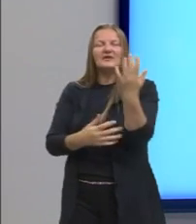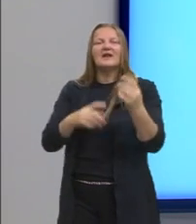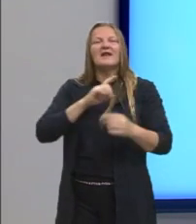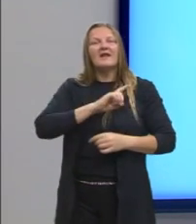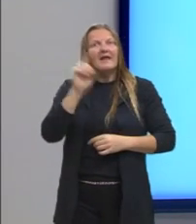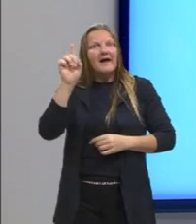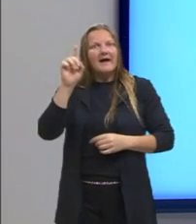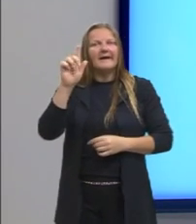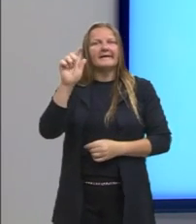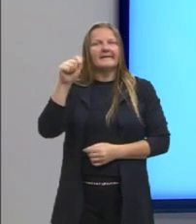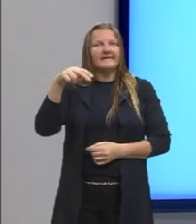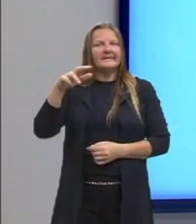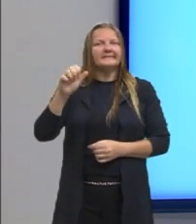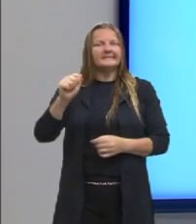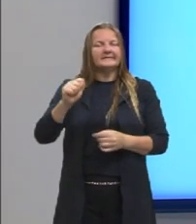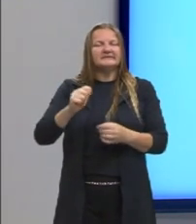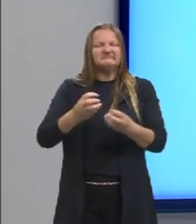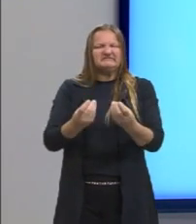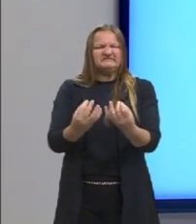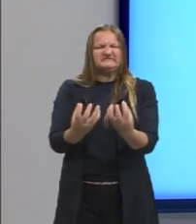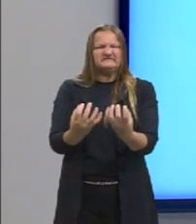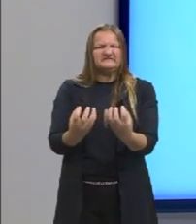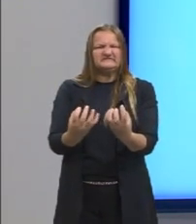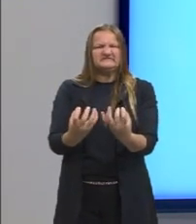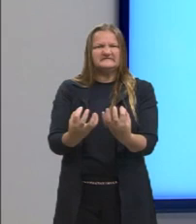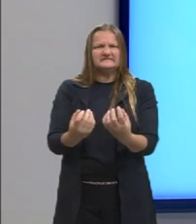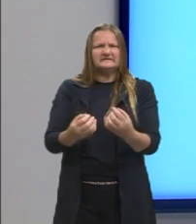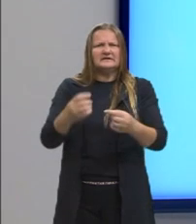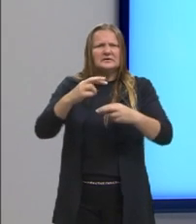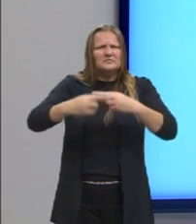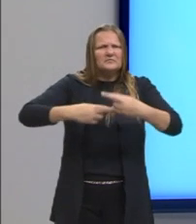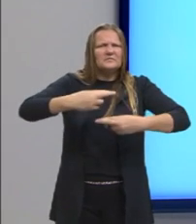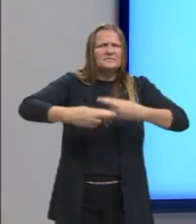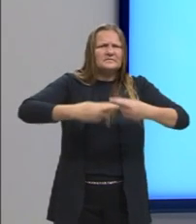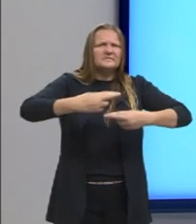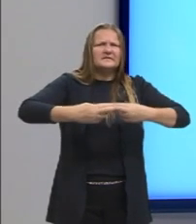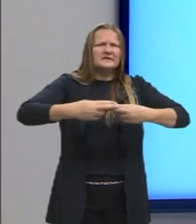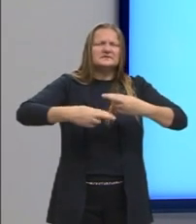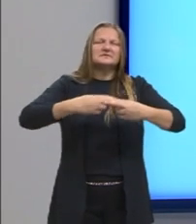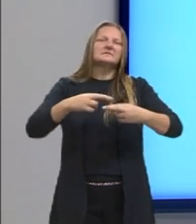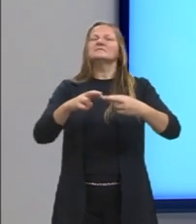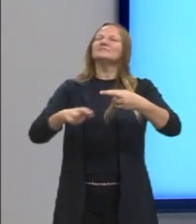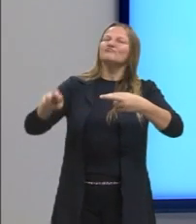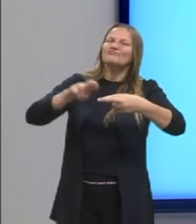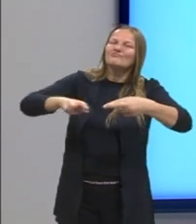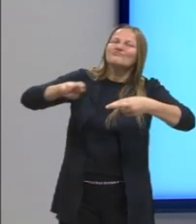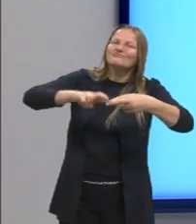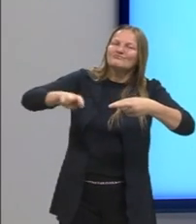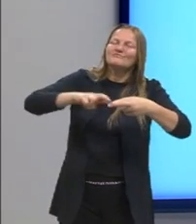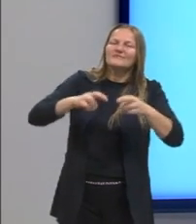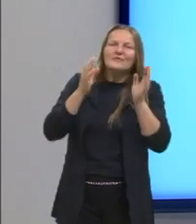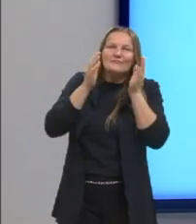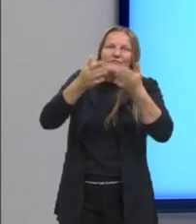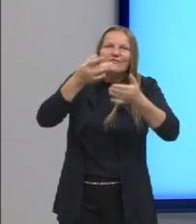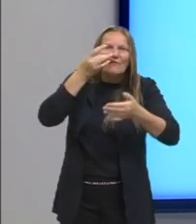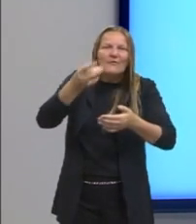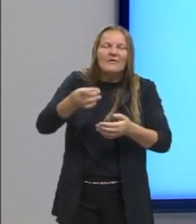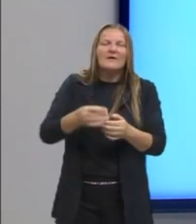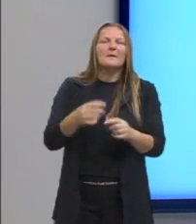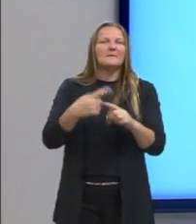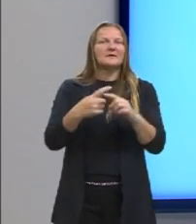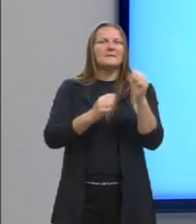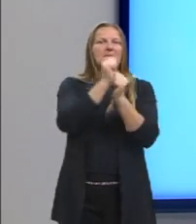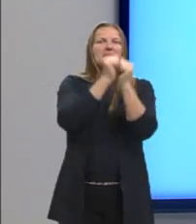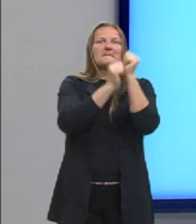desmantelado, lá ele é reciclado de forma desigual, dentro dessa ótica. Em países industrializados,